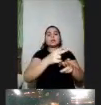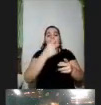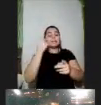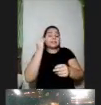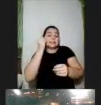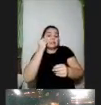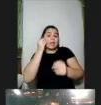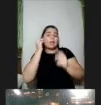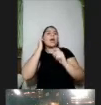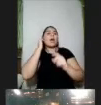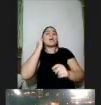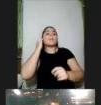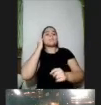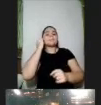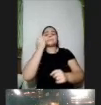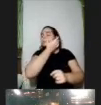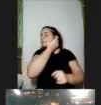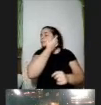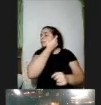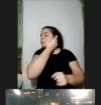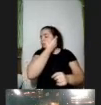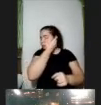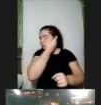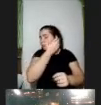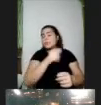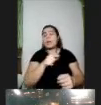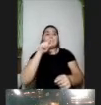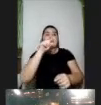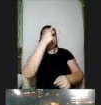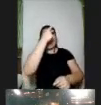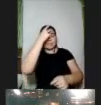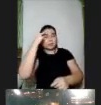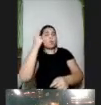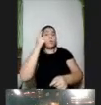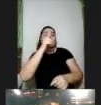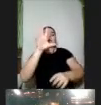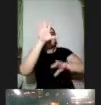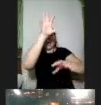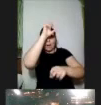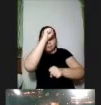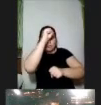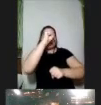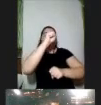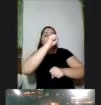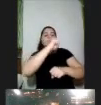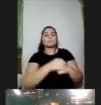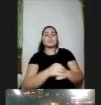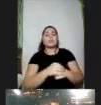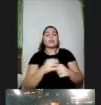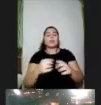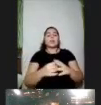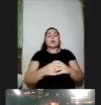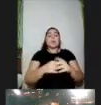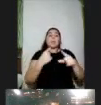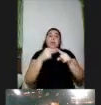para aquela forma como a pessoa trabalha seus processos executivos para que ela possa ter um aprendizado mais significativo porque ao fim e ao cabo é isso que a gente quer não é